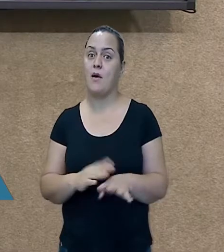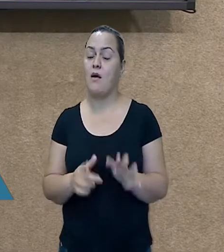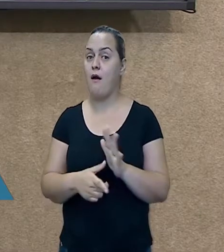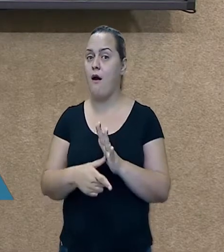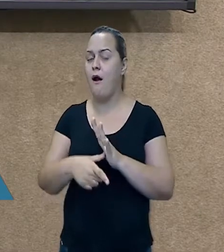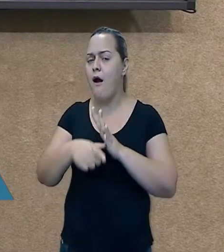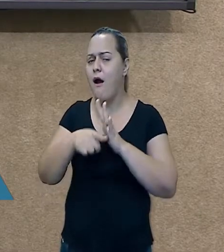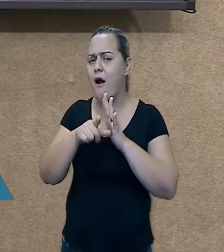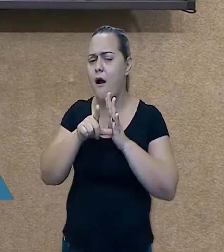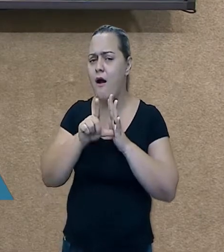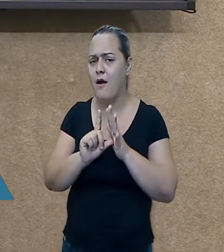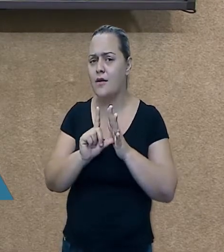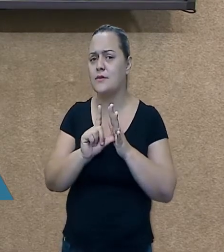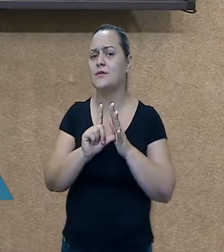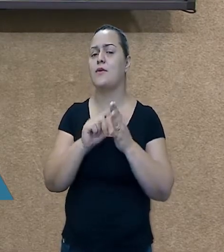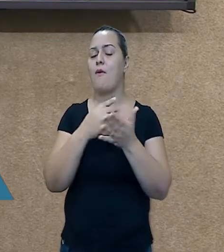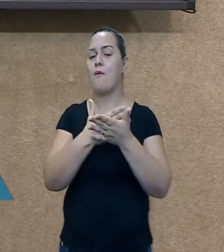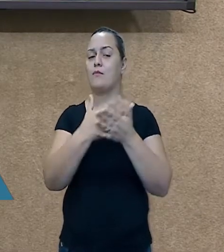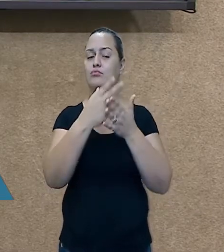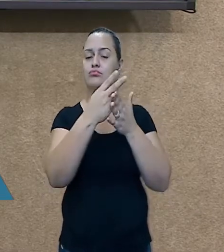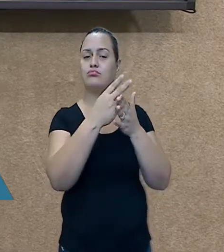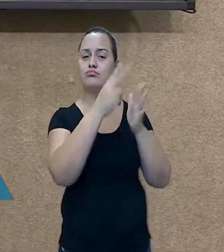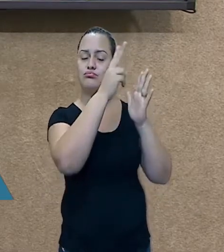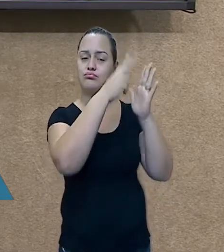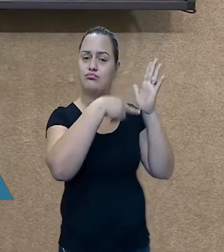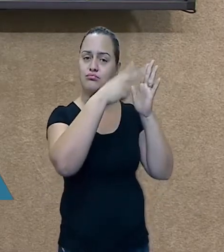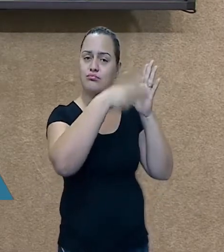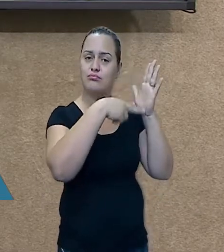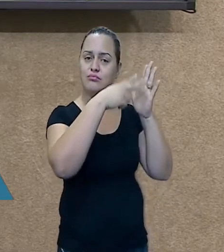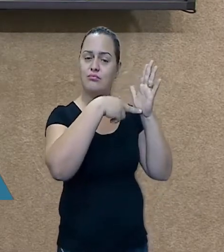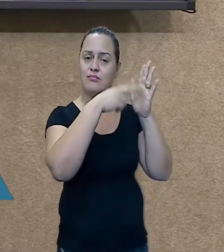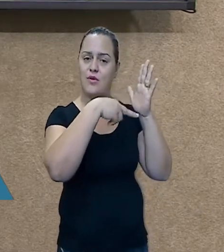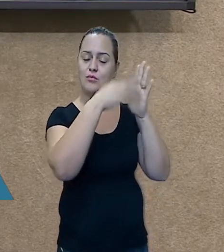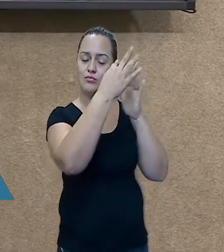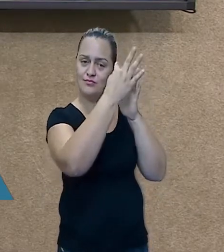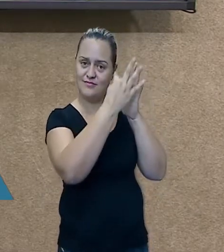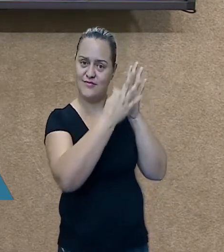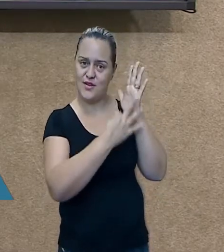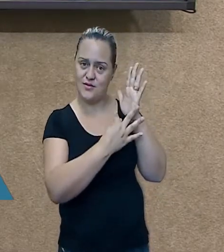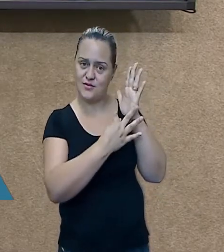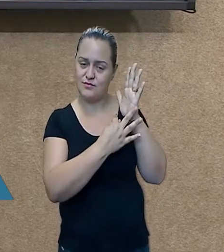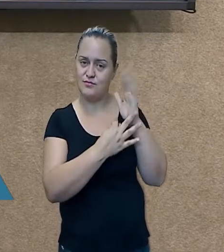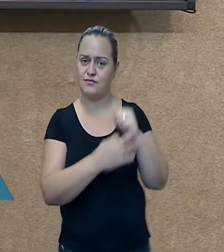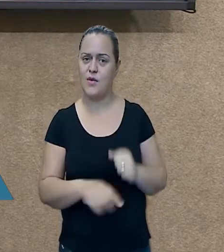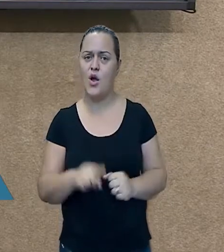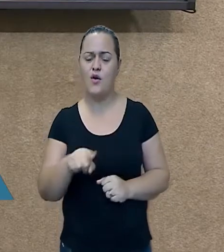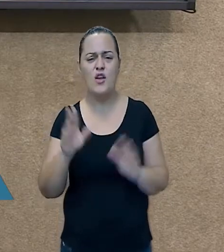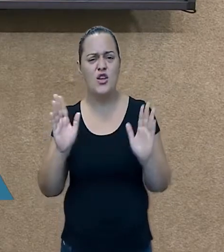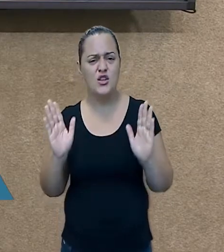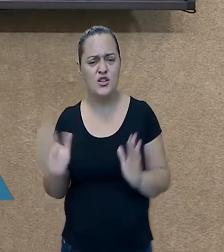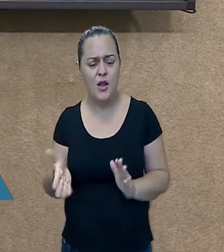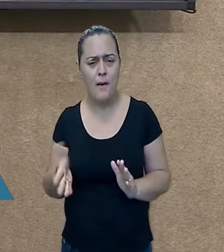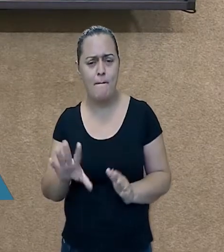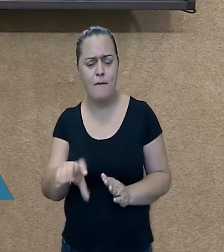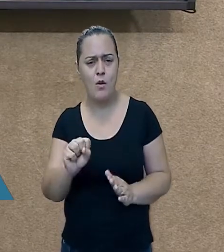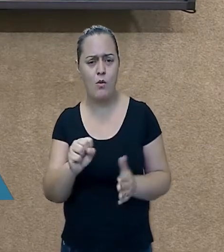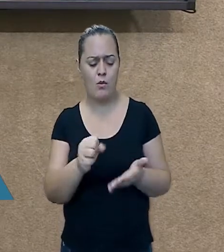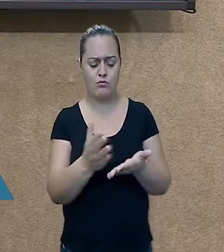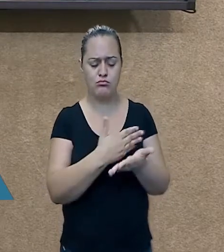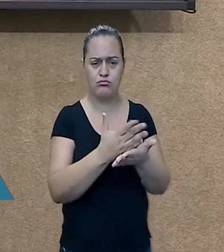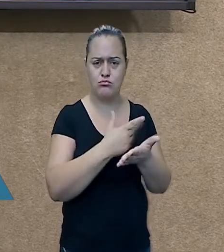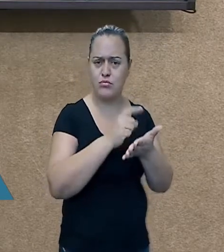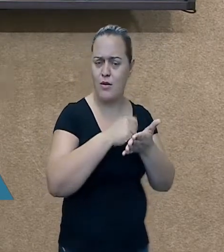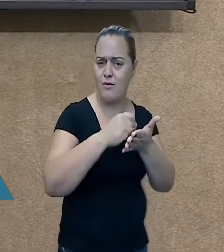iniciar com uma história. Só que antes da nossa história, quero saber se você já pegou o seu material, caderno,